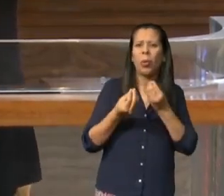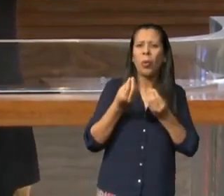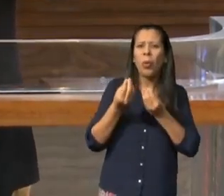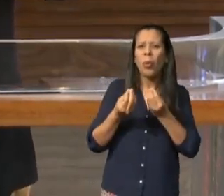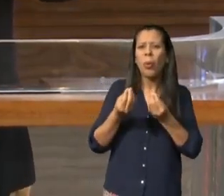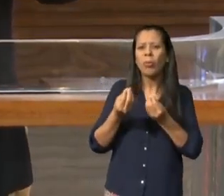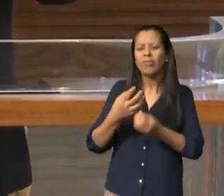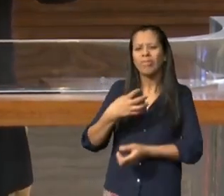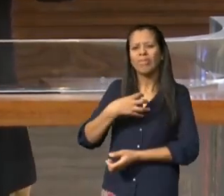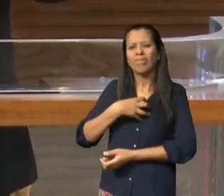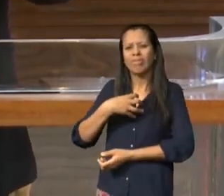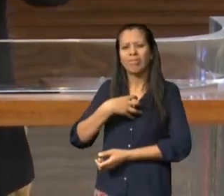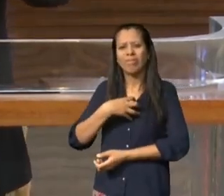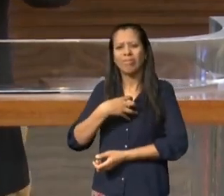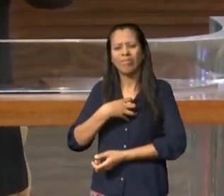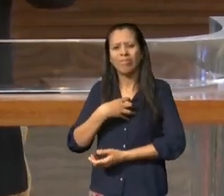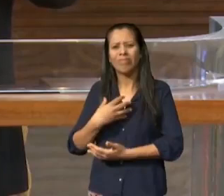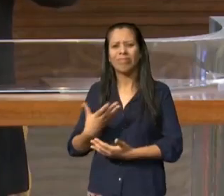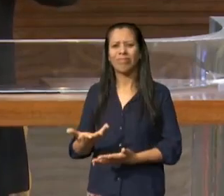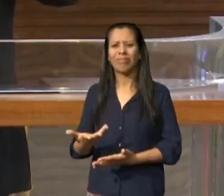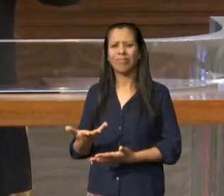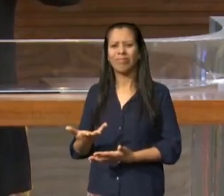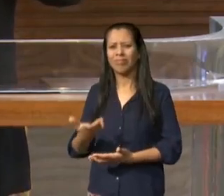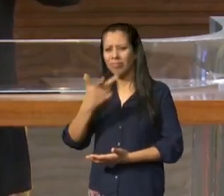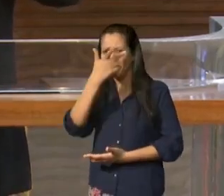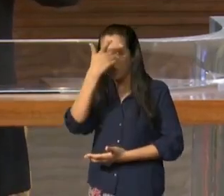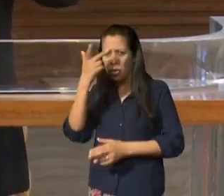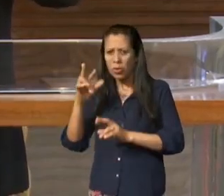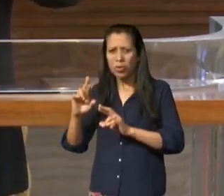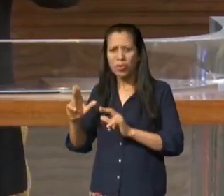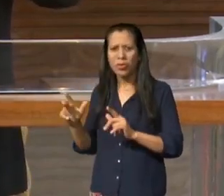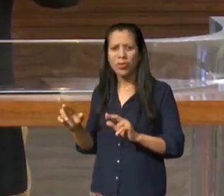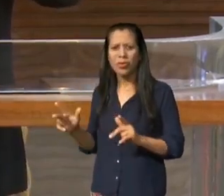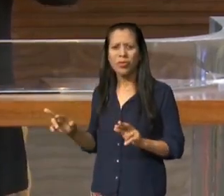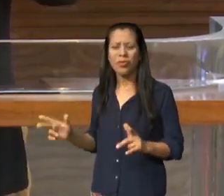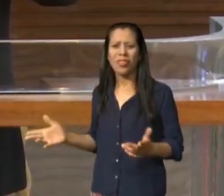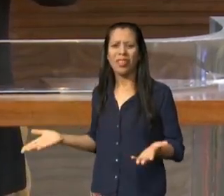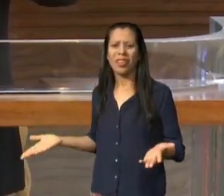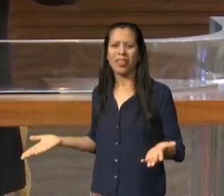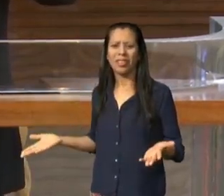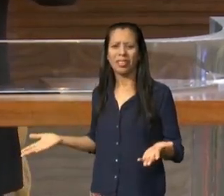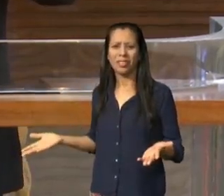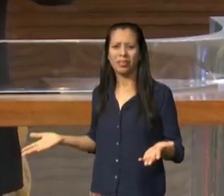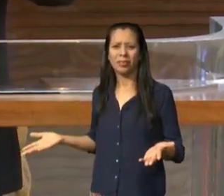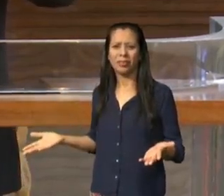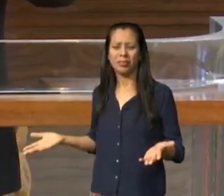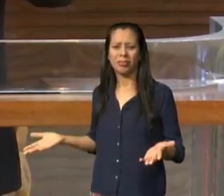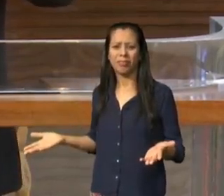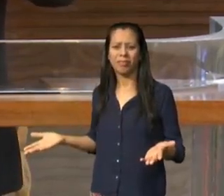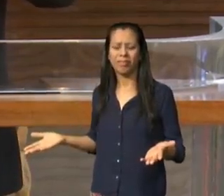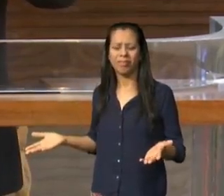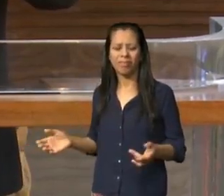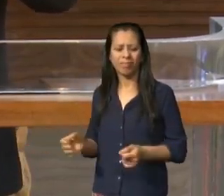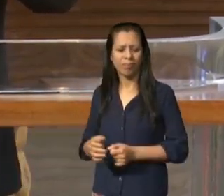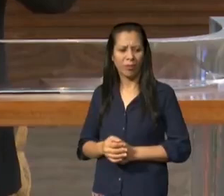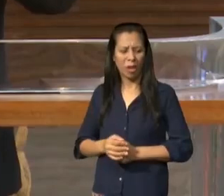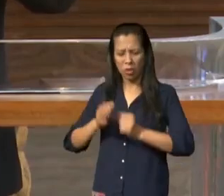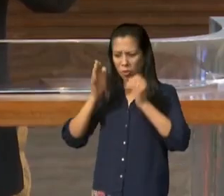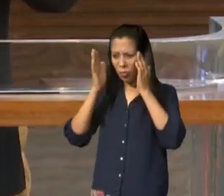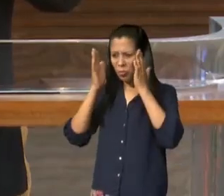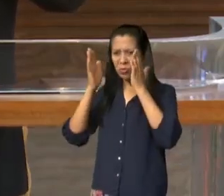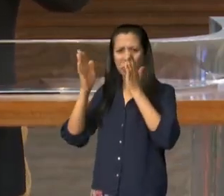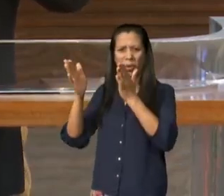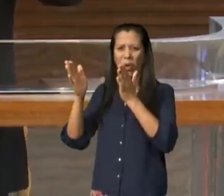deveria ser um só, mas não era estavam com objetivos o objetivo unificado, mas propósitos